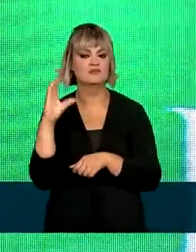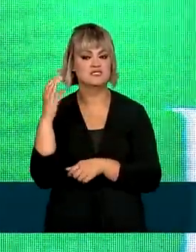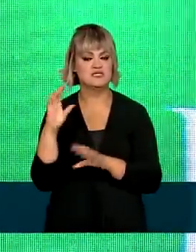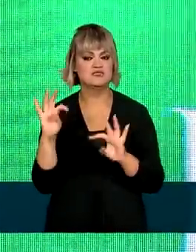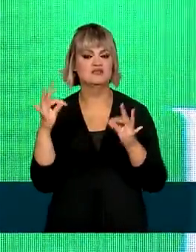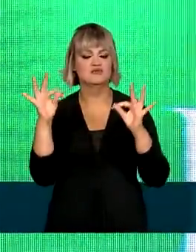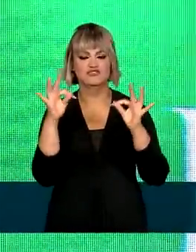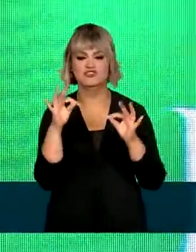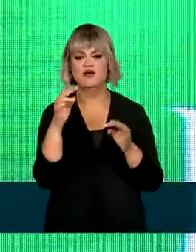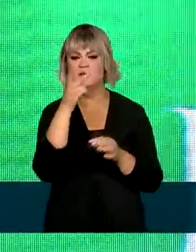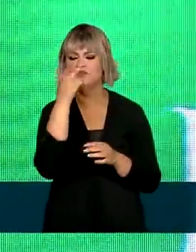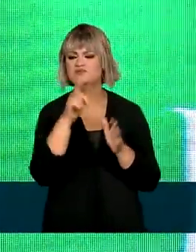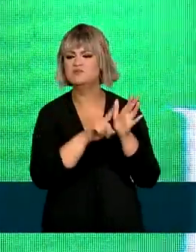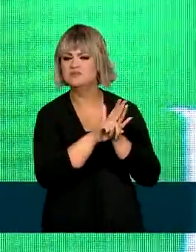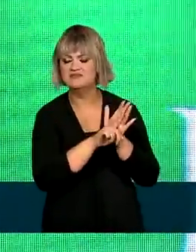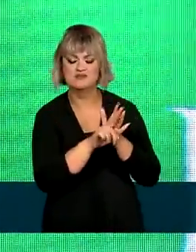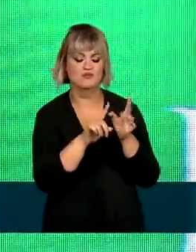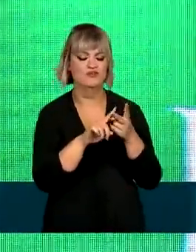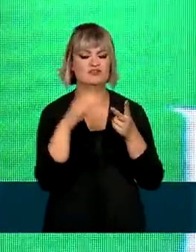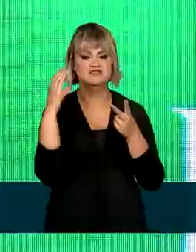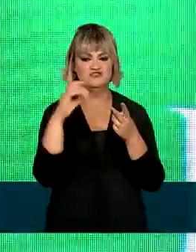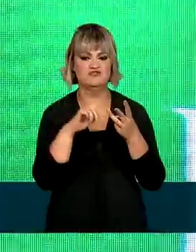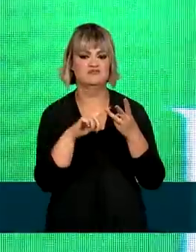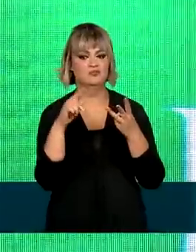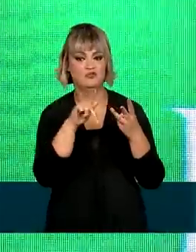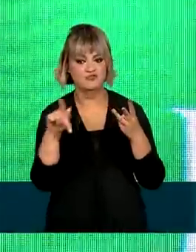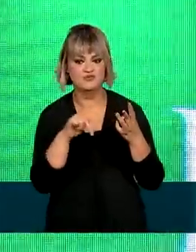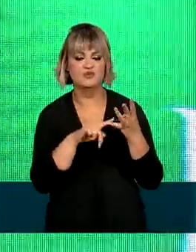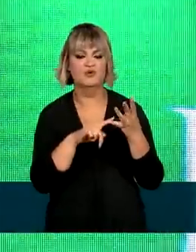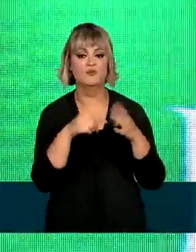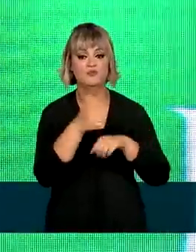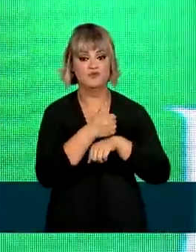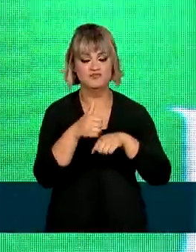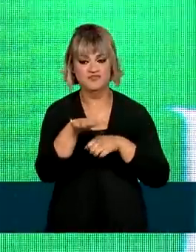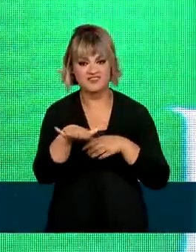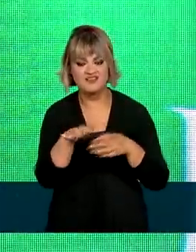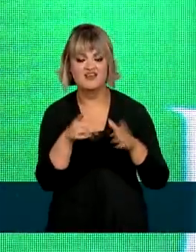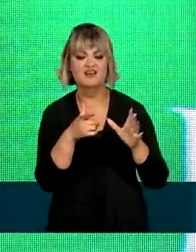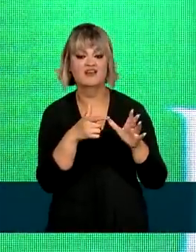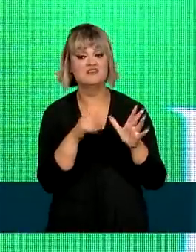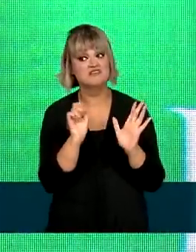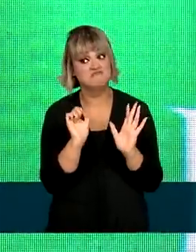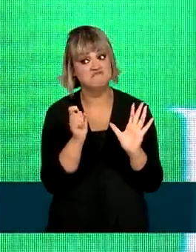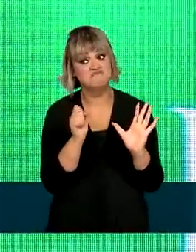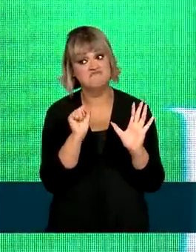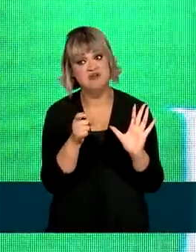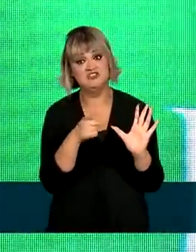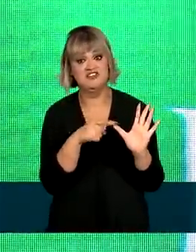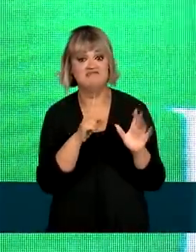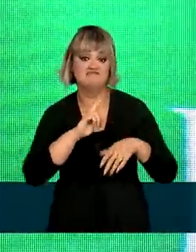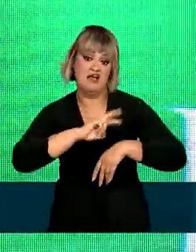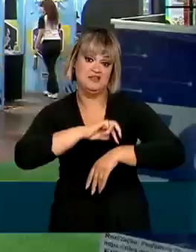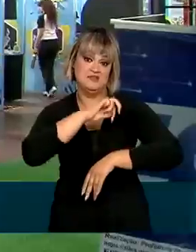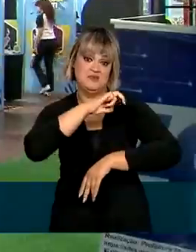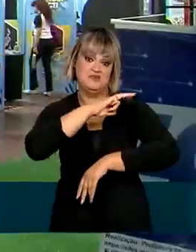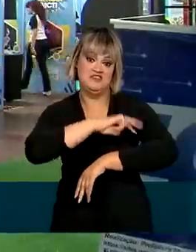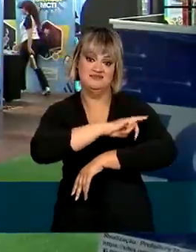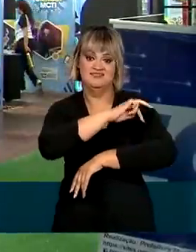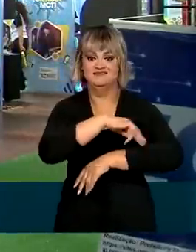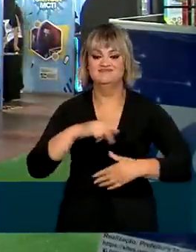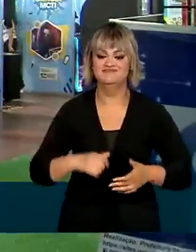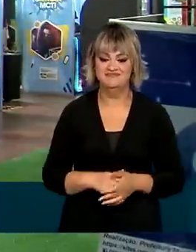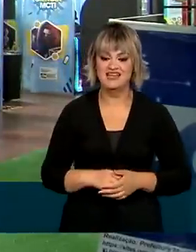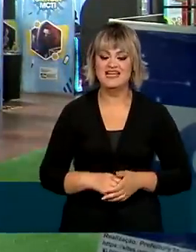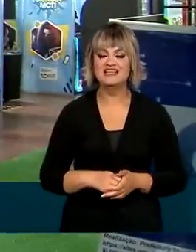Novos pesquisadores, cientistas, professores, profissionais do mercado e quem sabe astronautas. São